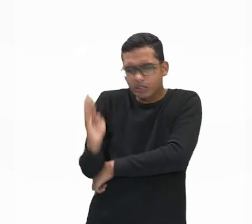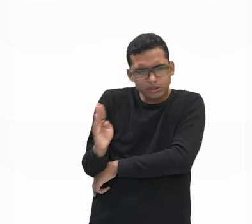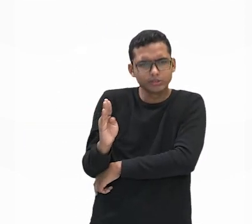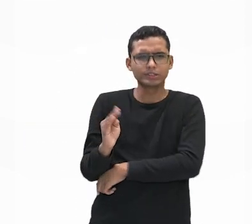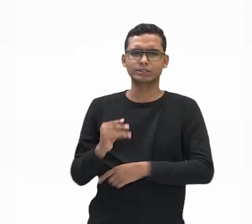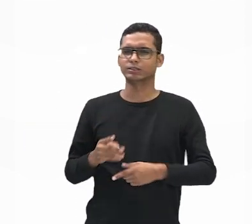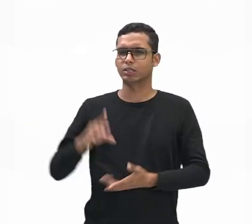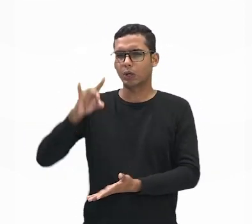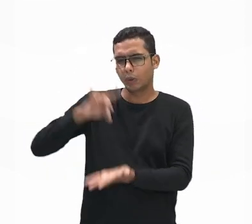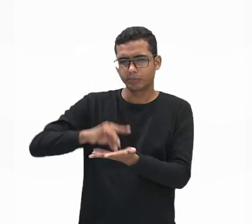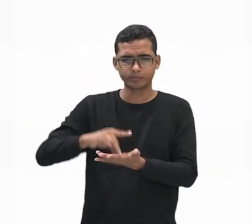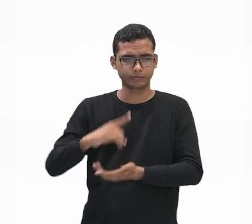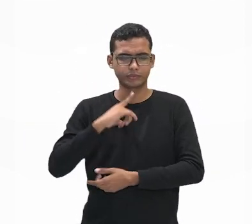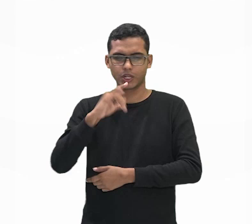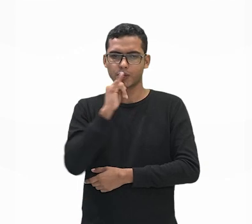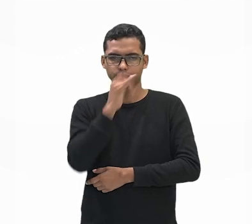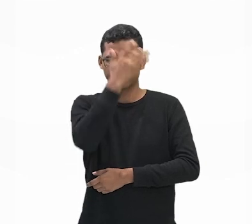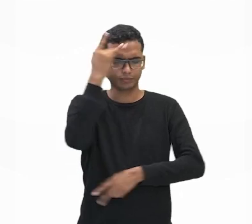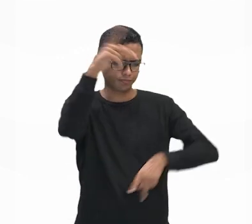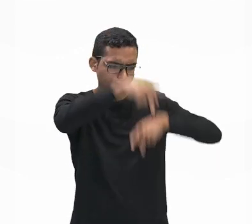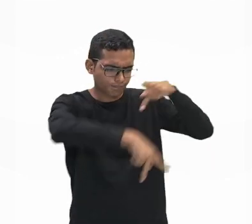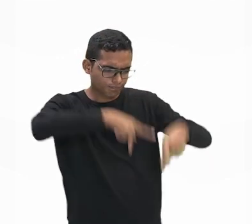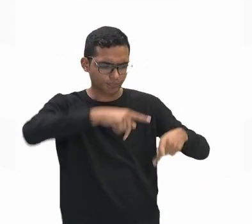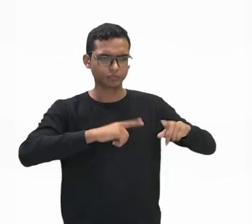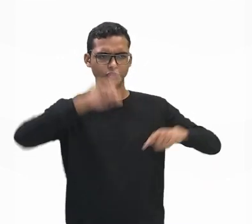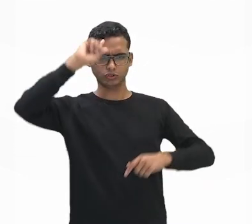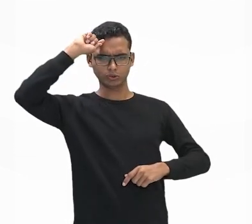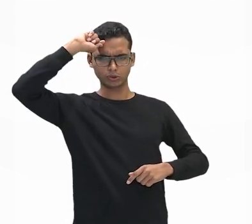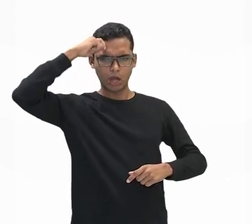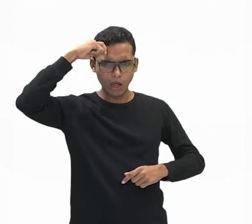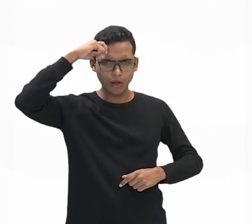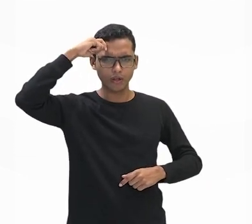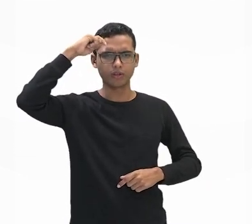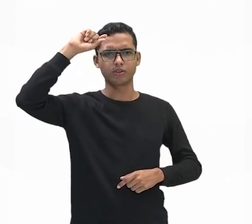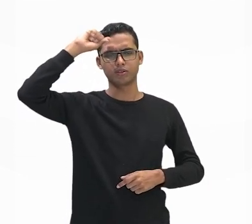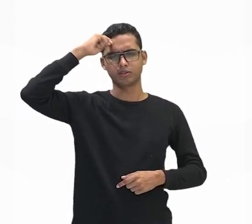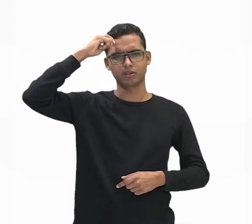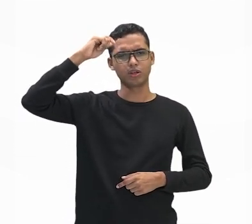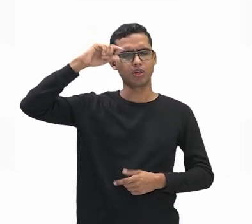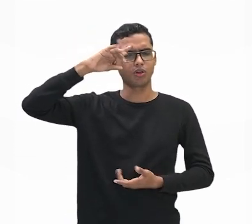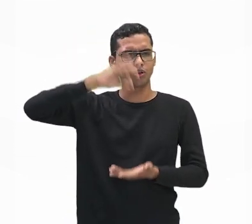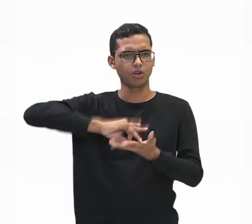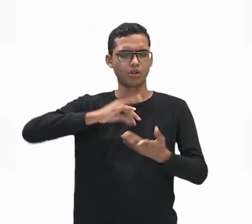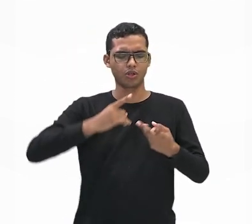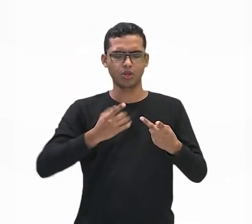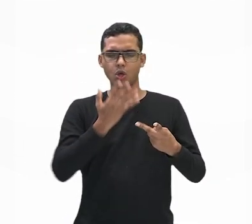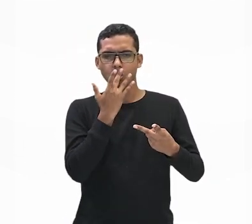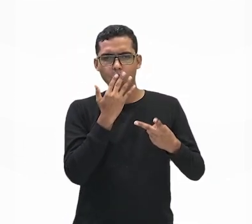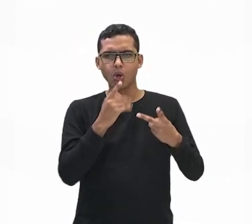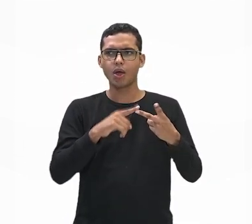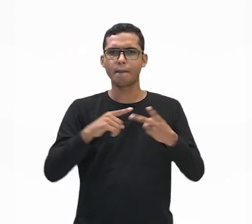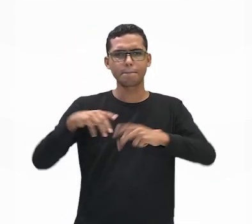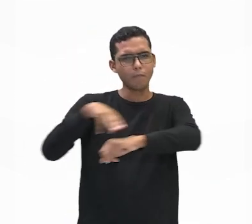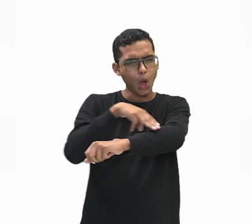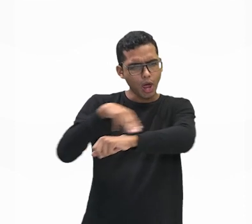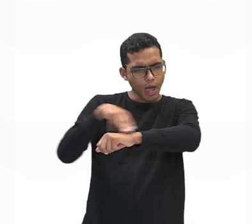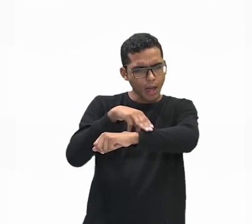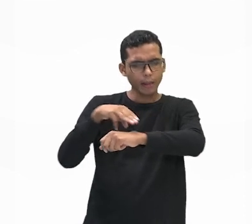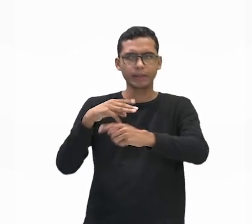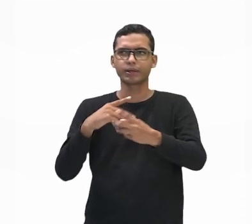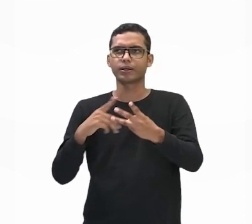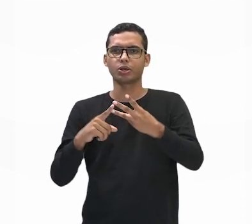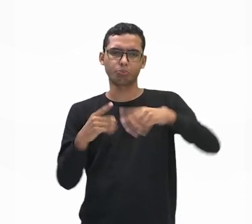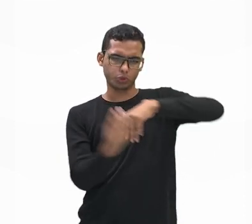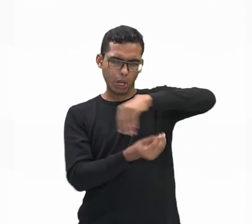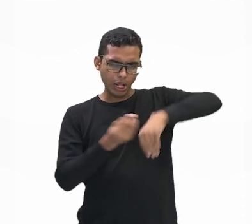A população preta, população dos negros, os pardos, que tem ali miscigenados,